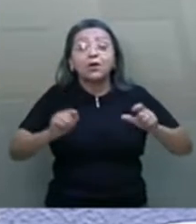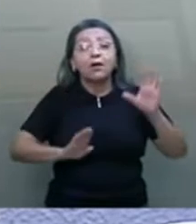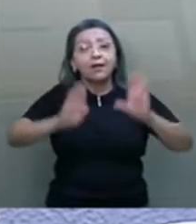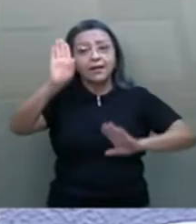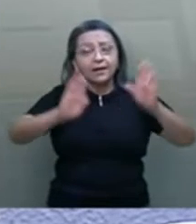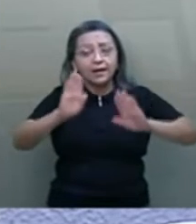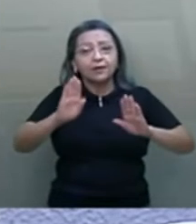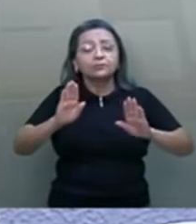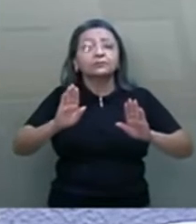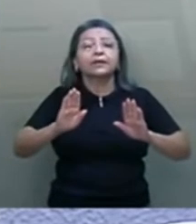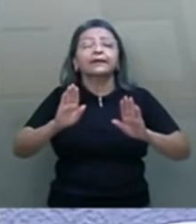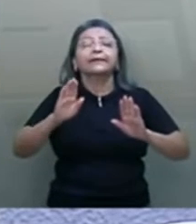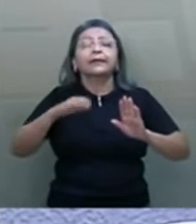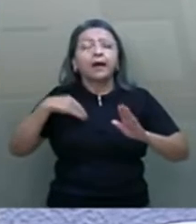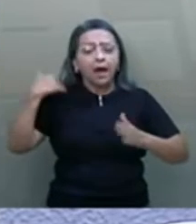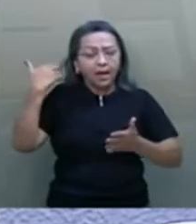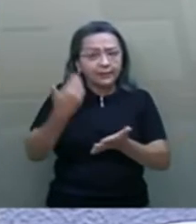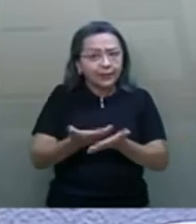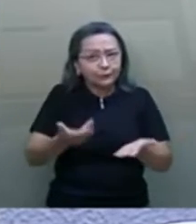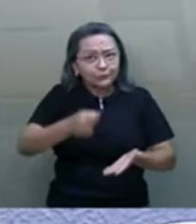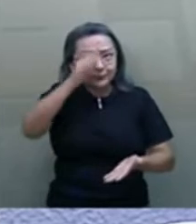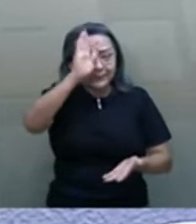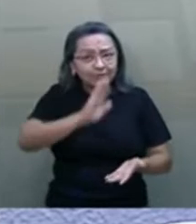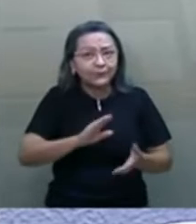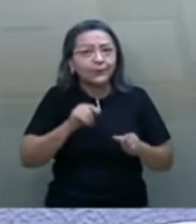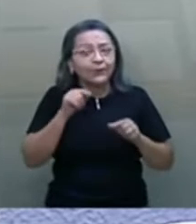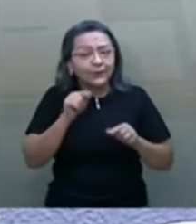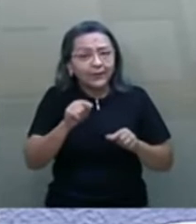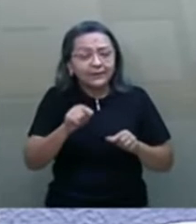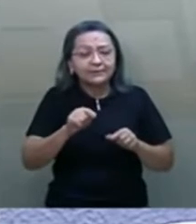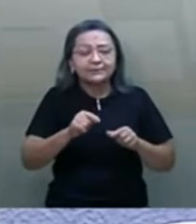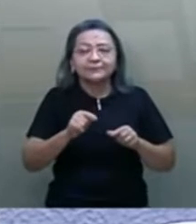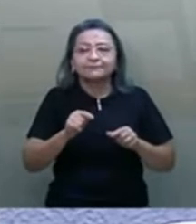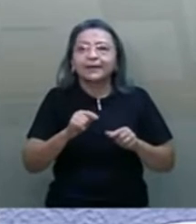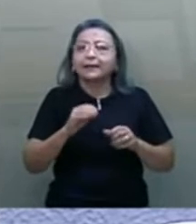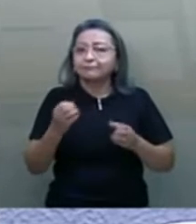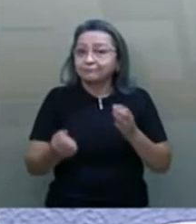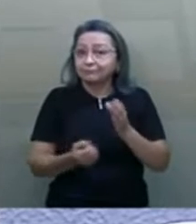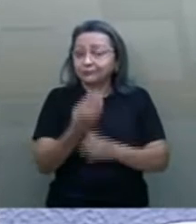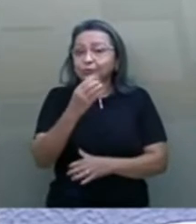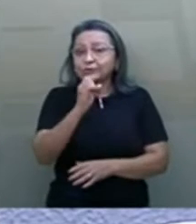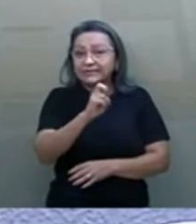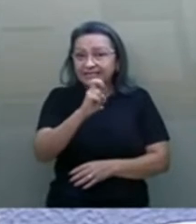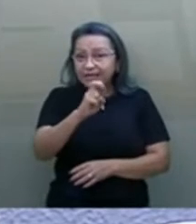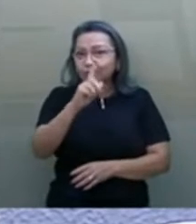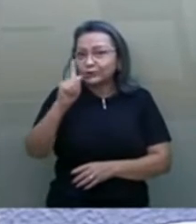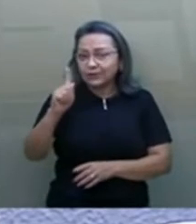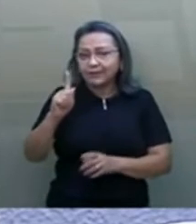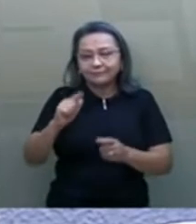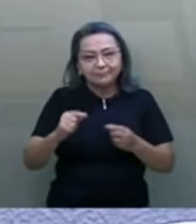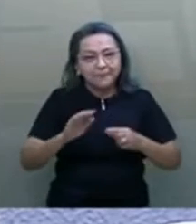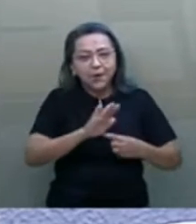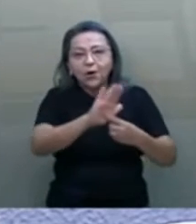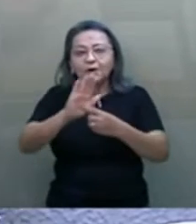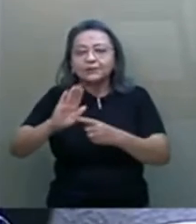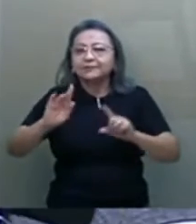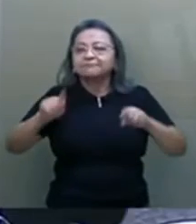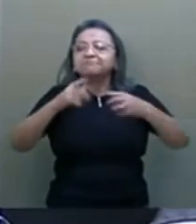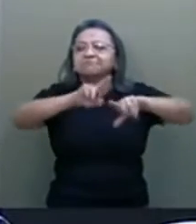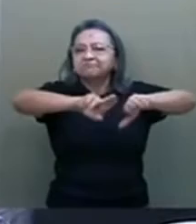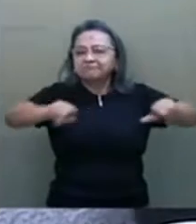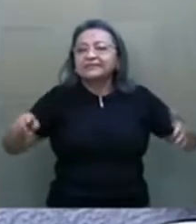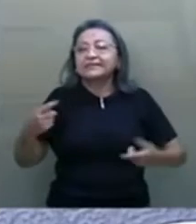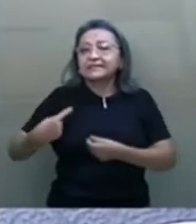frequências da história do Brasil. Com o advento do 5G, despontam possibilidades como cidades inteligentes,